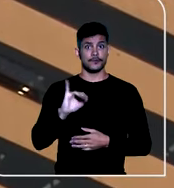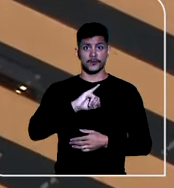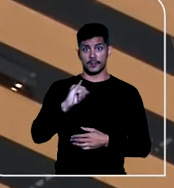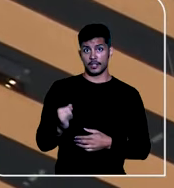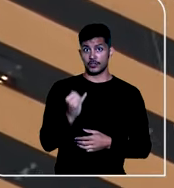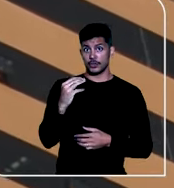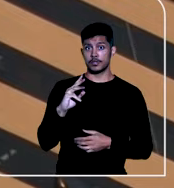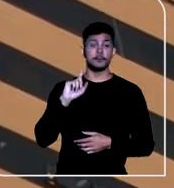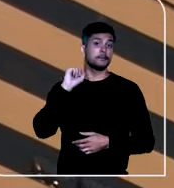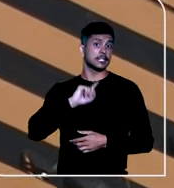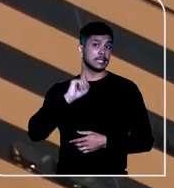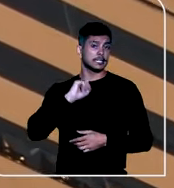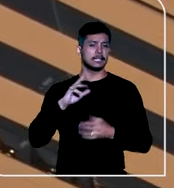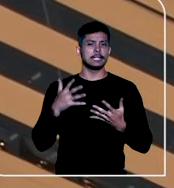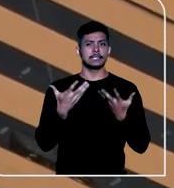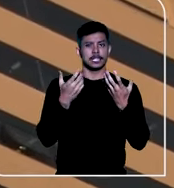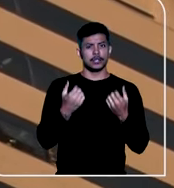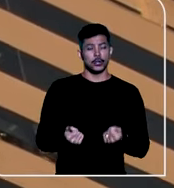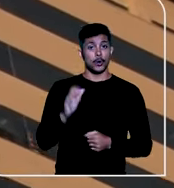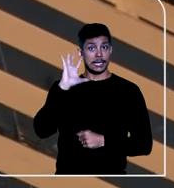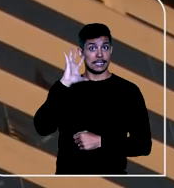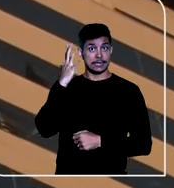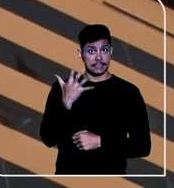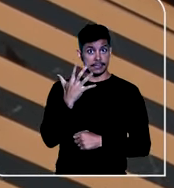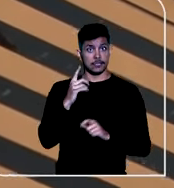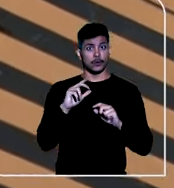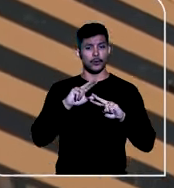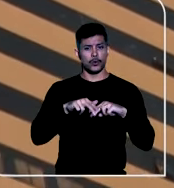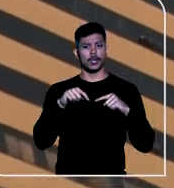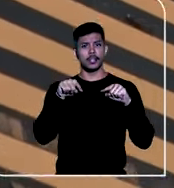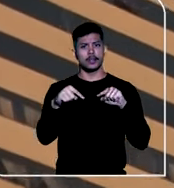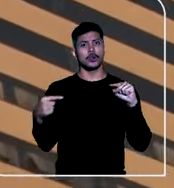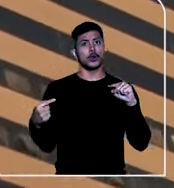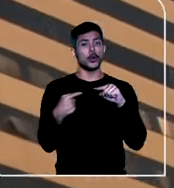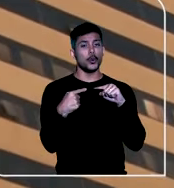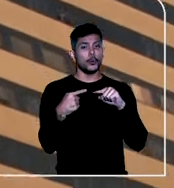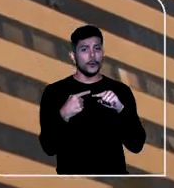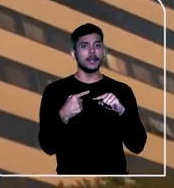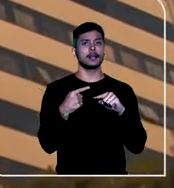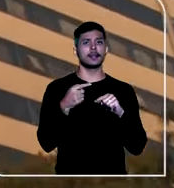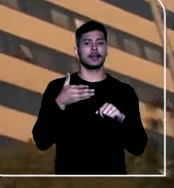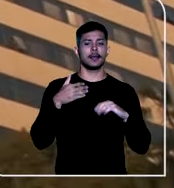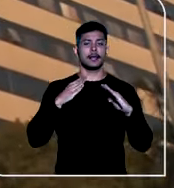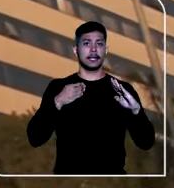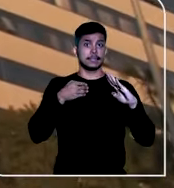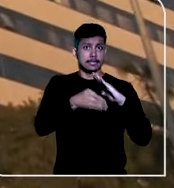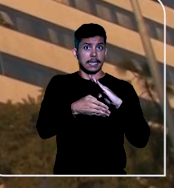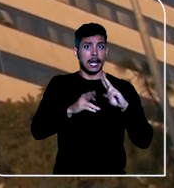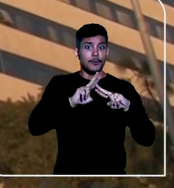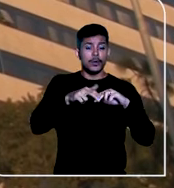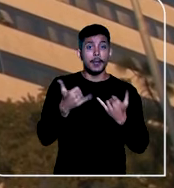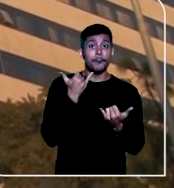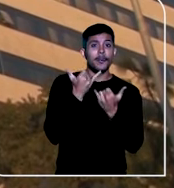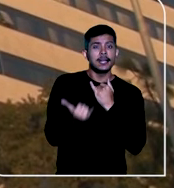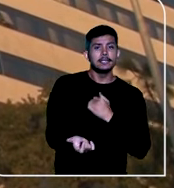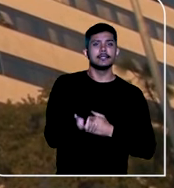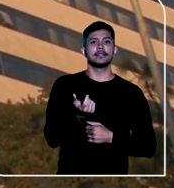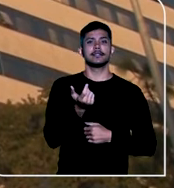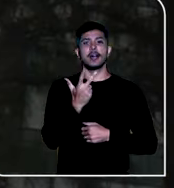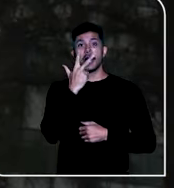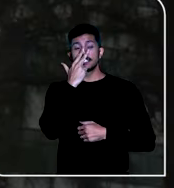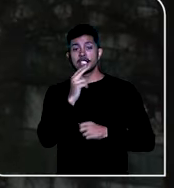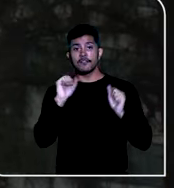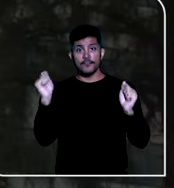confirmou a sentença de primeira instância, entendendo pela legalidade do ingresso dos policiais devido à suspeita de flagrante